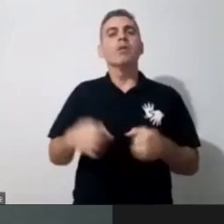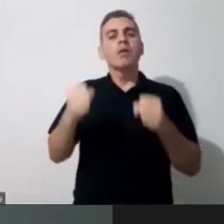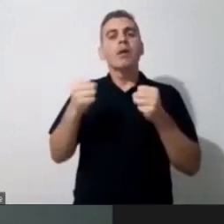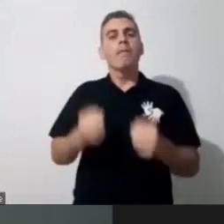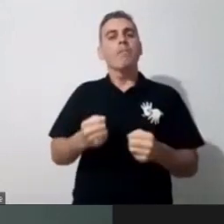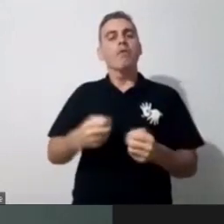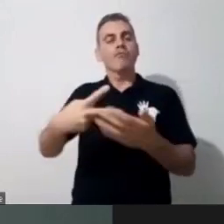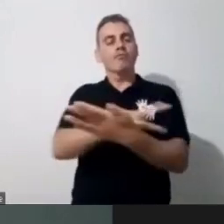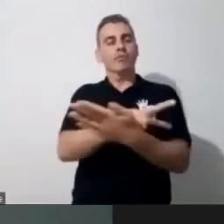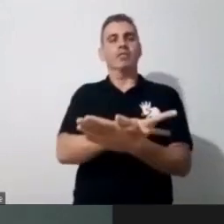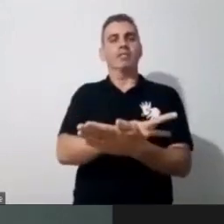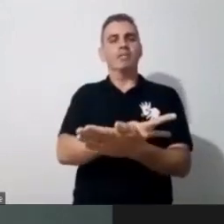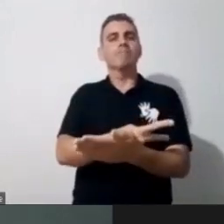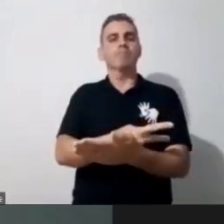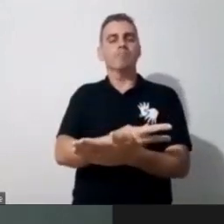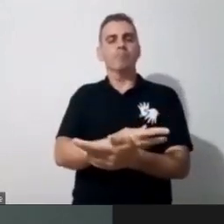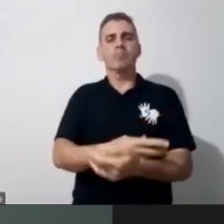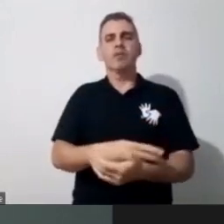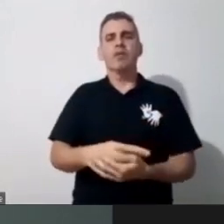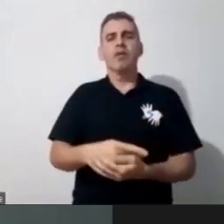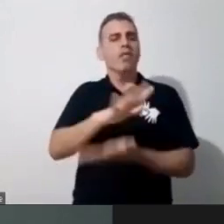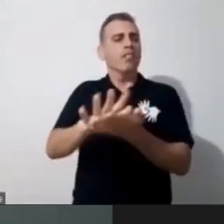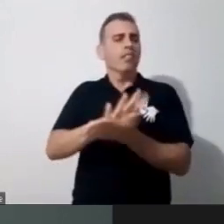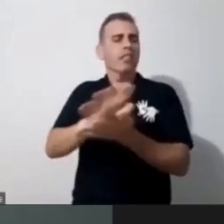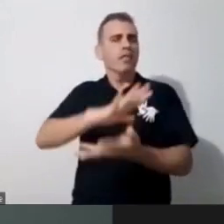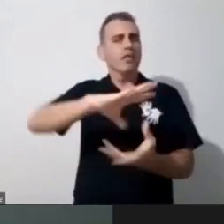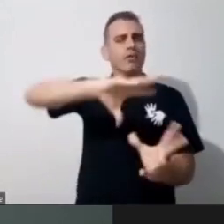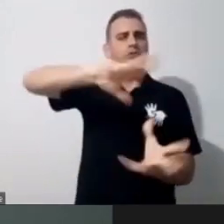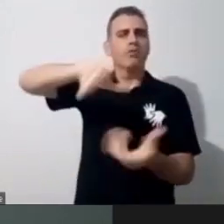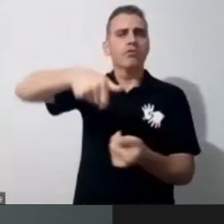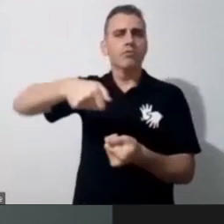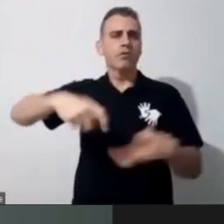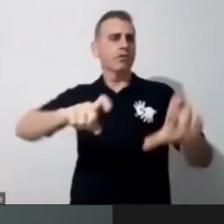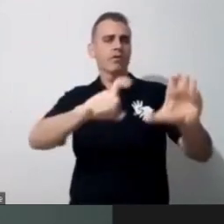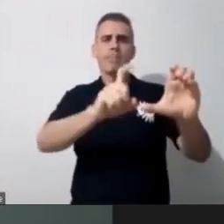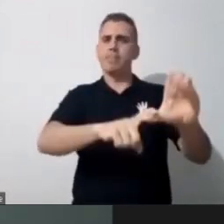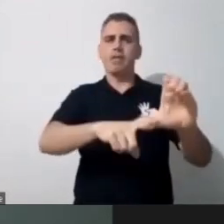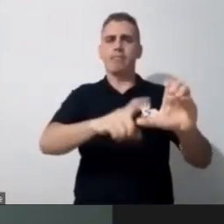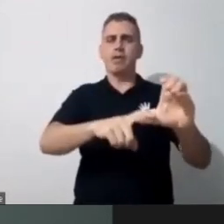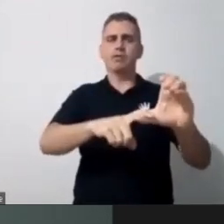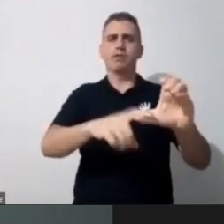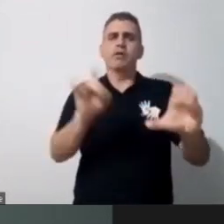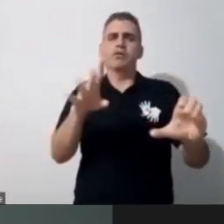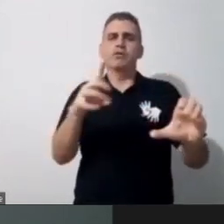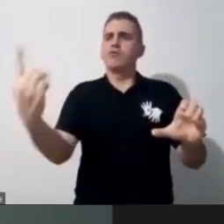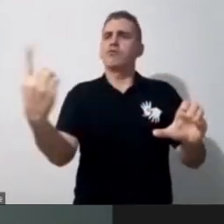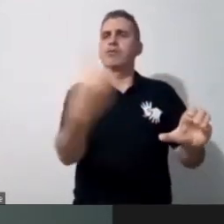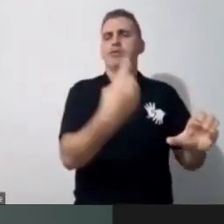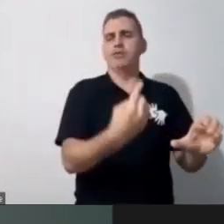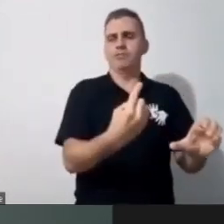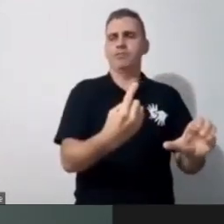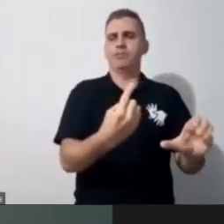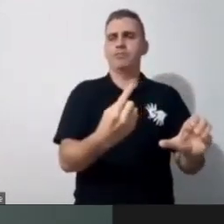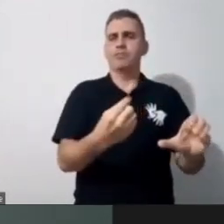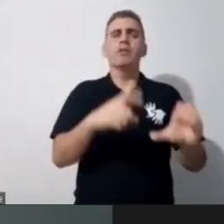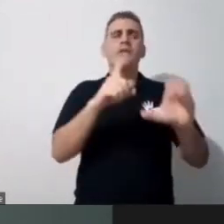eu acho que nada nesse mundo, né, depende do outro, depende de cada um de nós, né, o que que